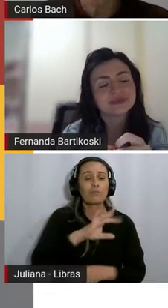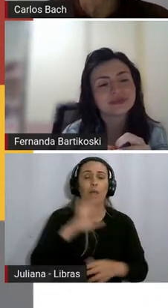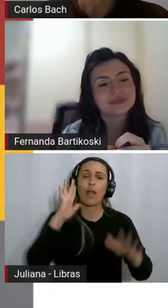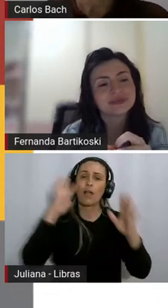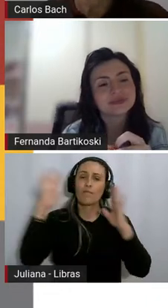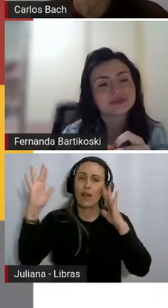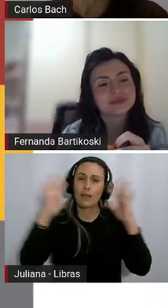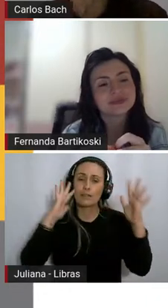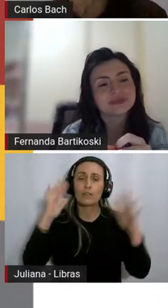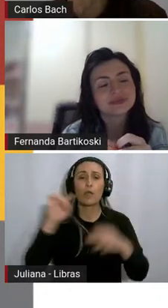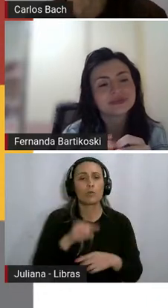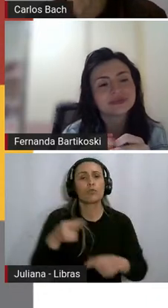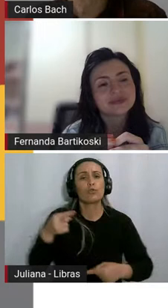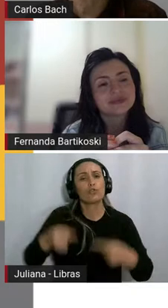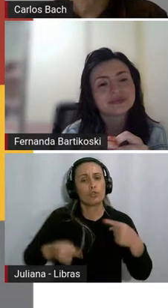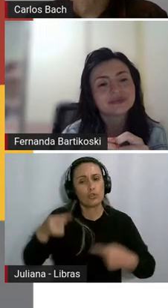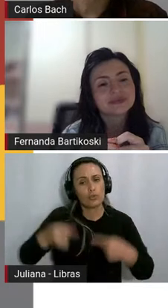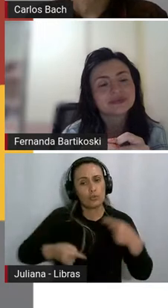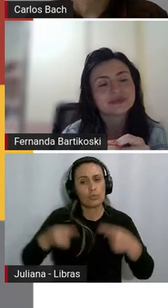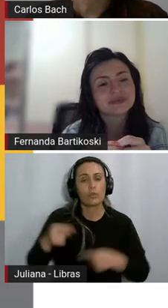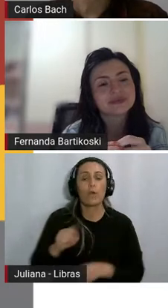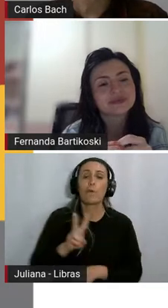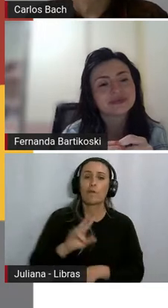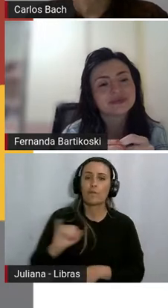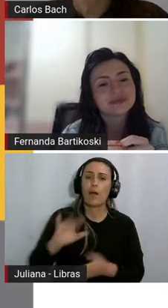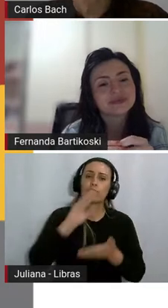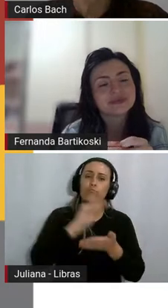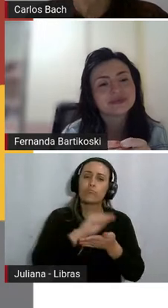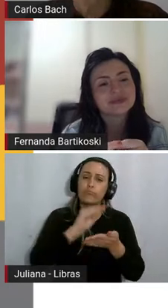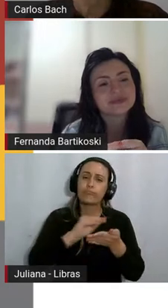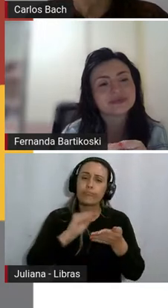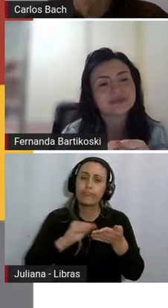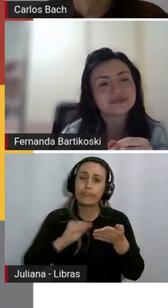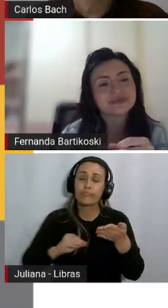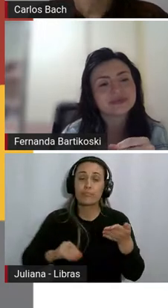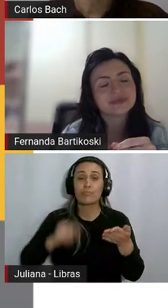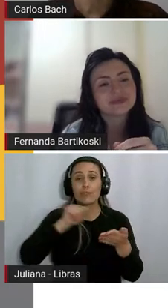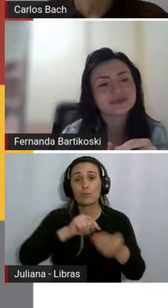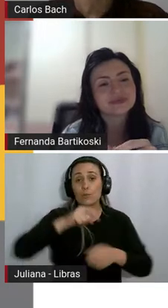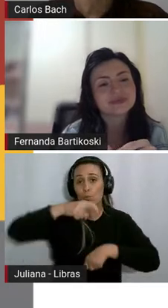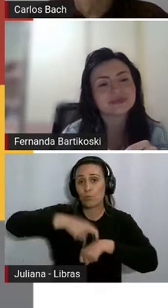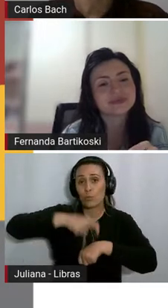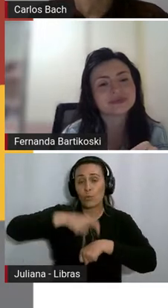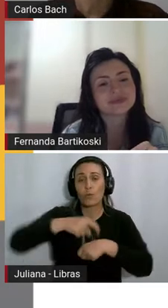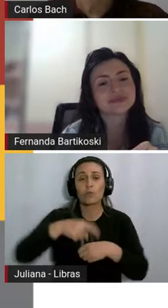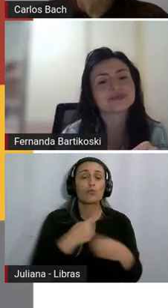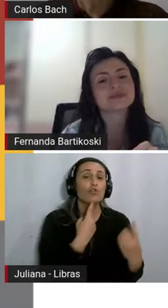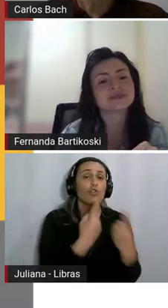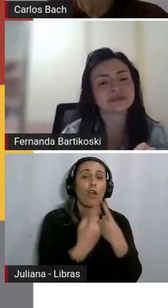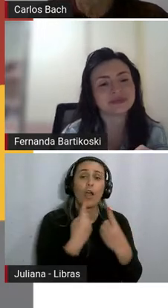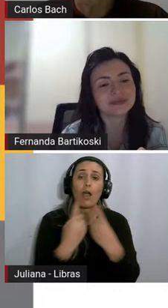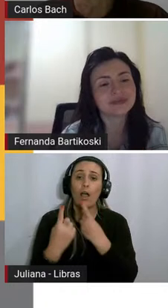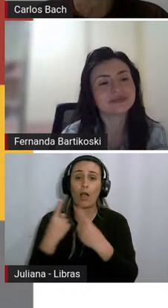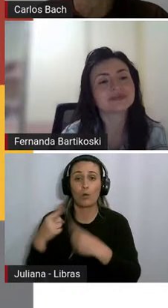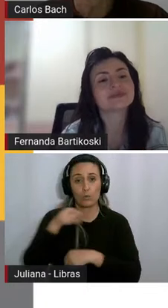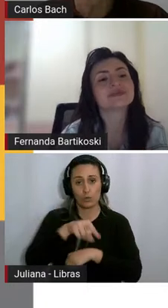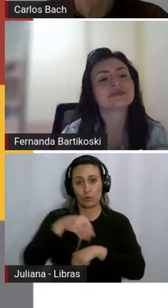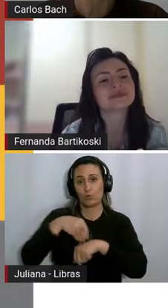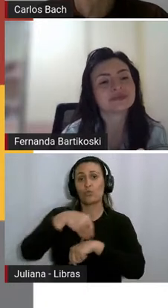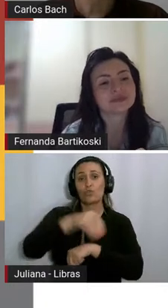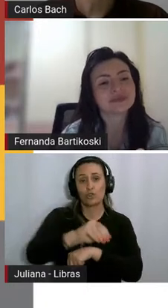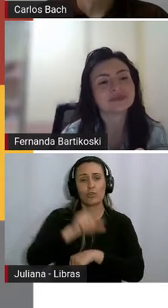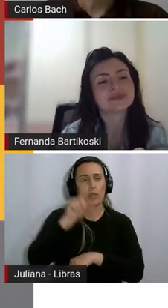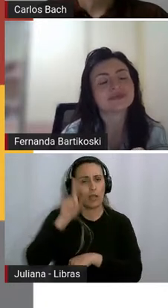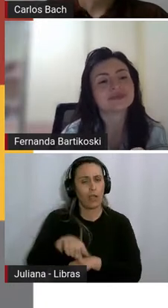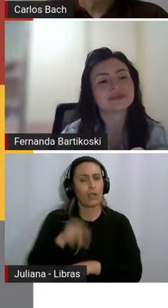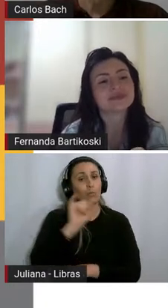discutir e vão anotar e isso é um momento de grande diálogo é isso que a gente sugere ali é um momento de grande